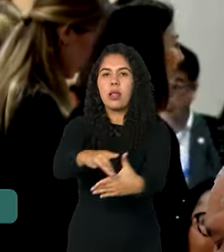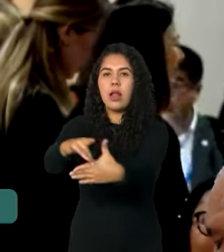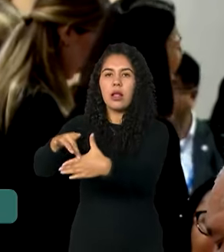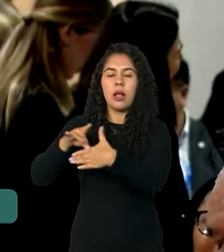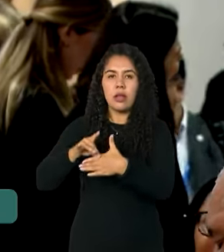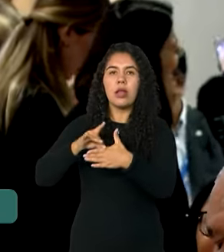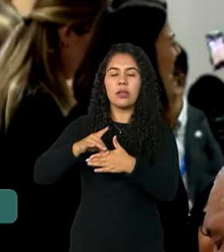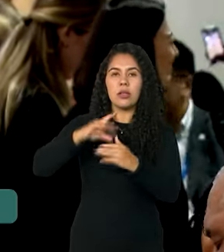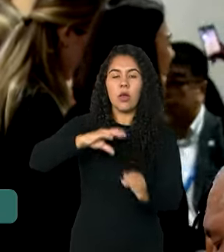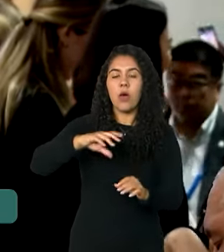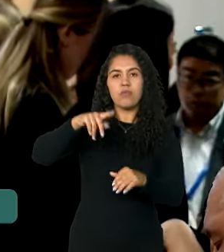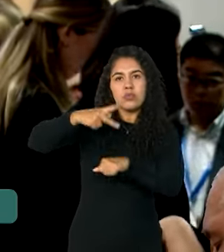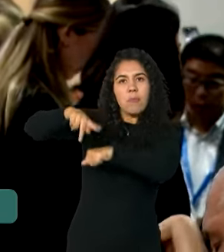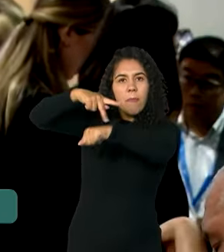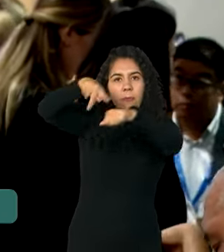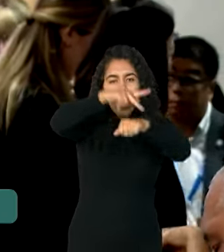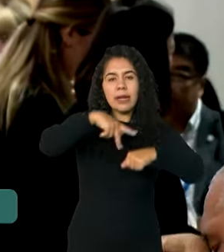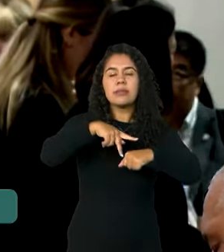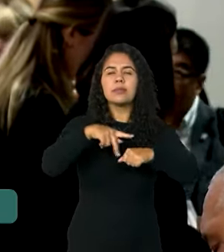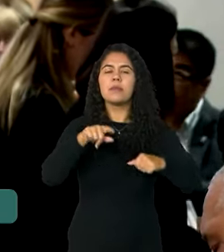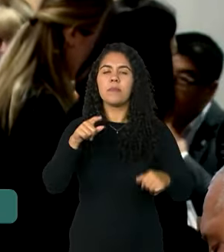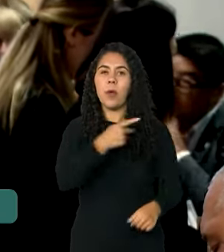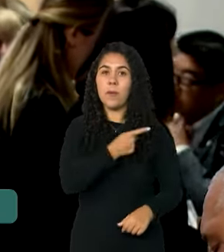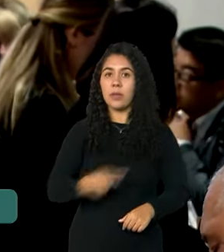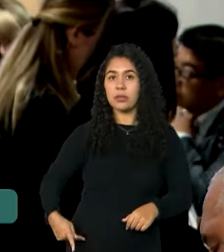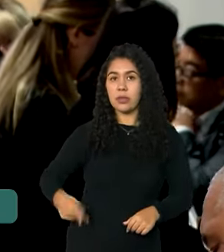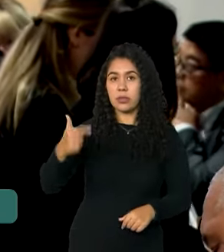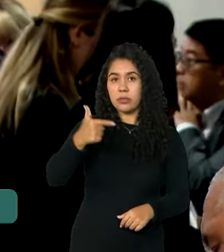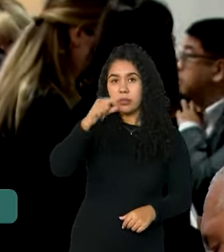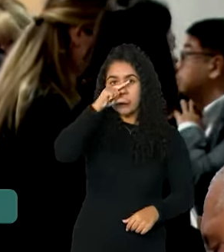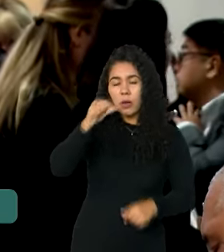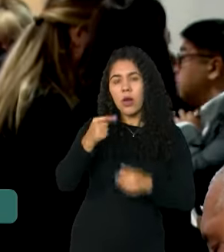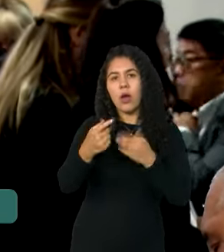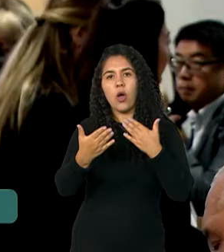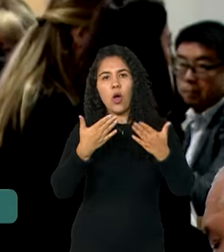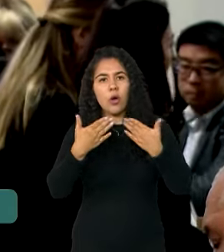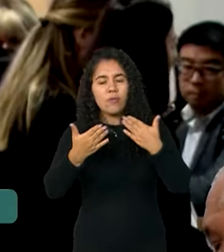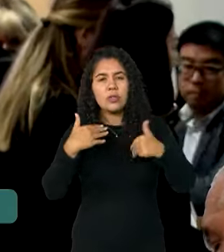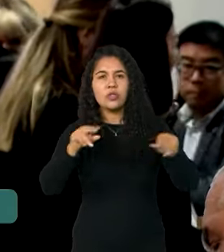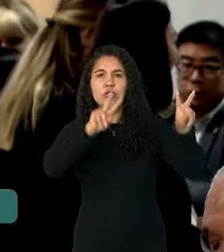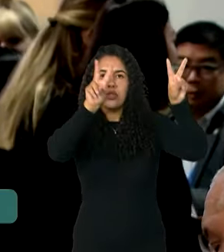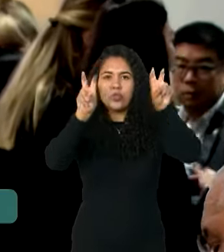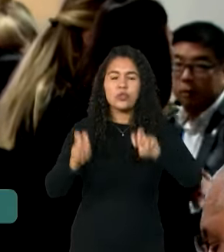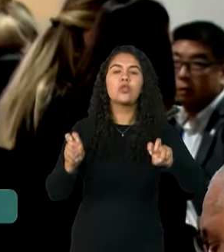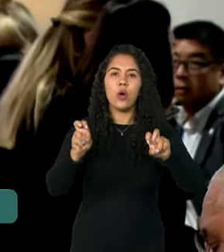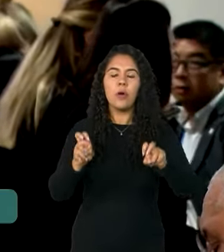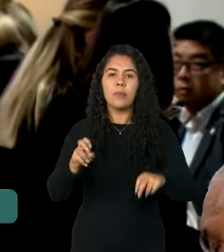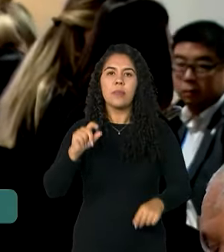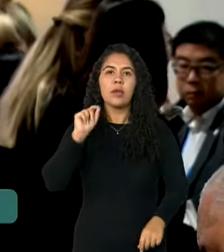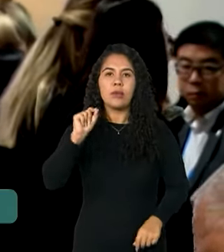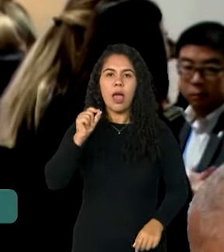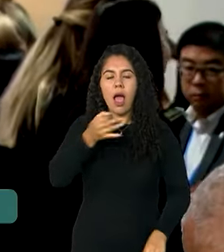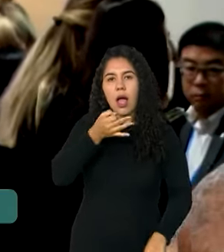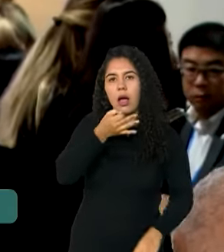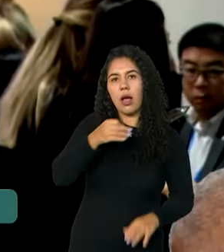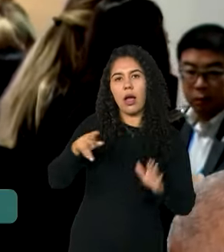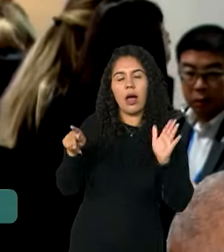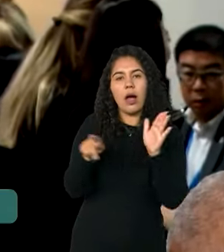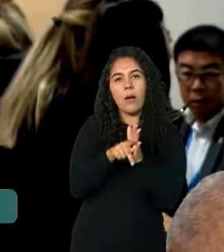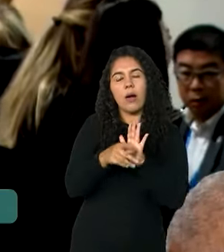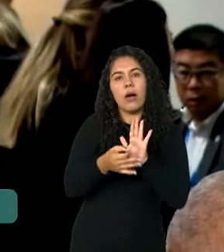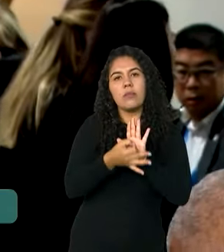Em conversa com a imprensa, o vice-presidente comentou a decisão do presidente da Argentina, Javier Milley, de